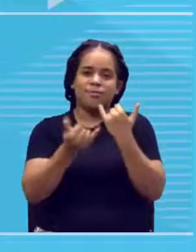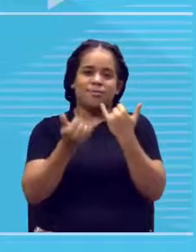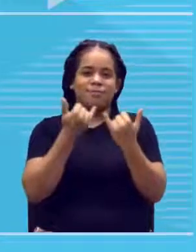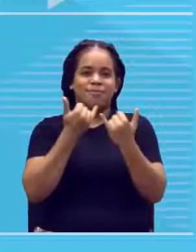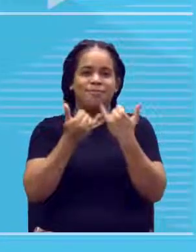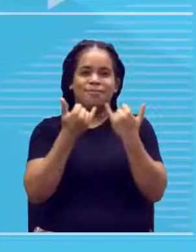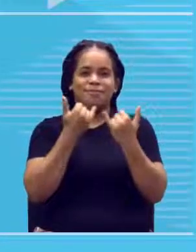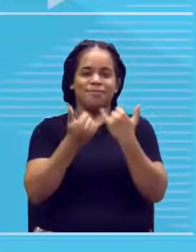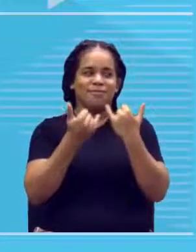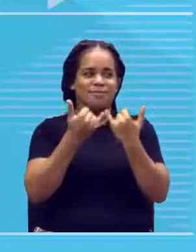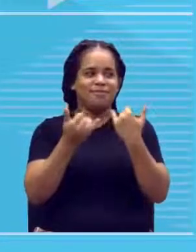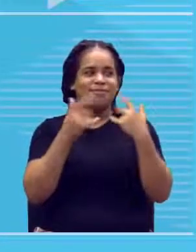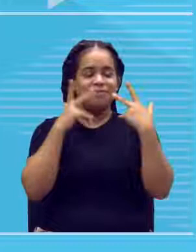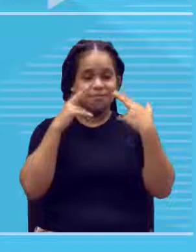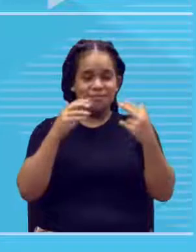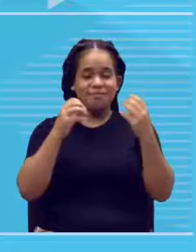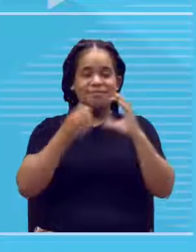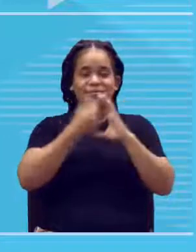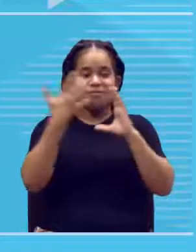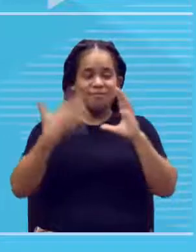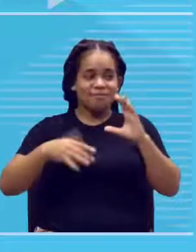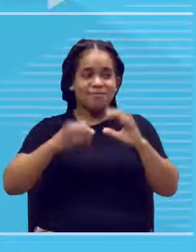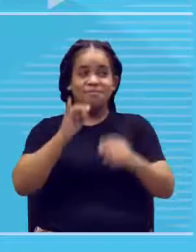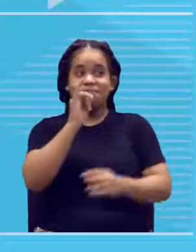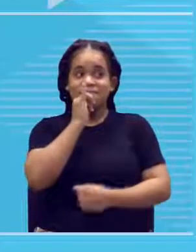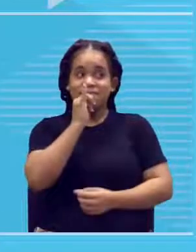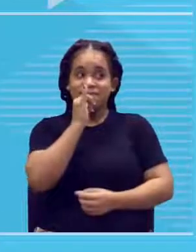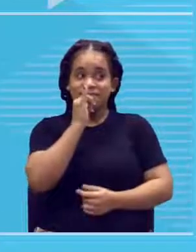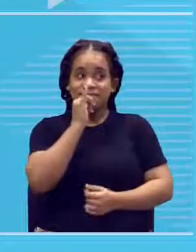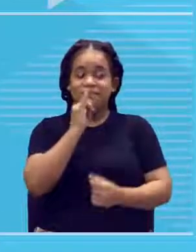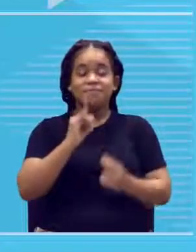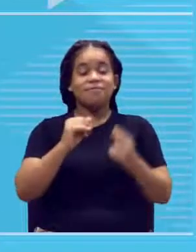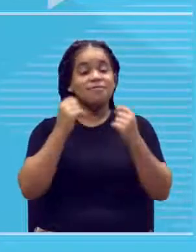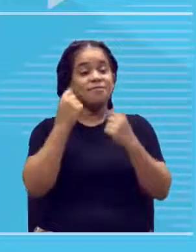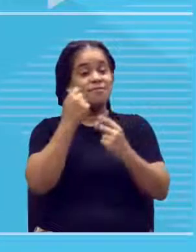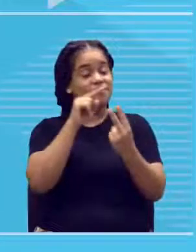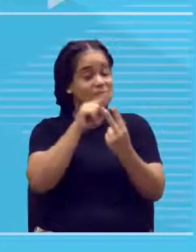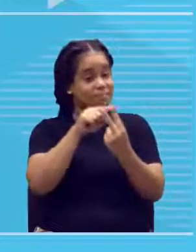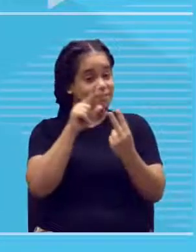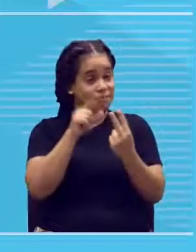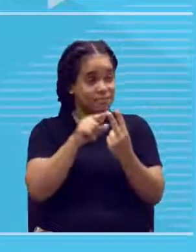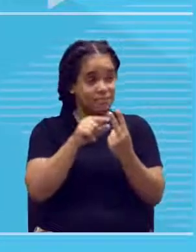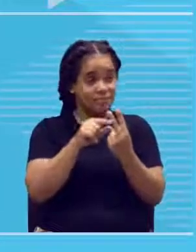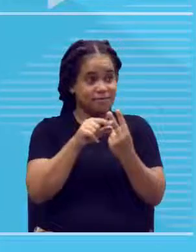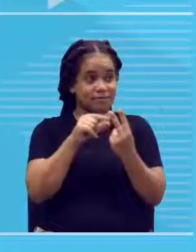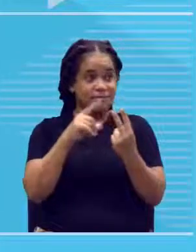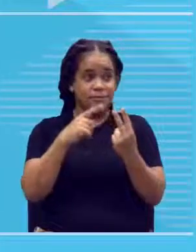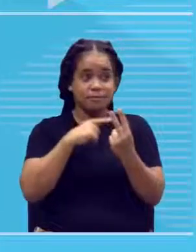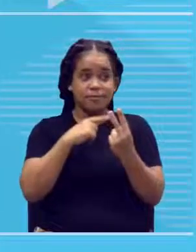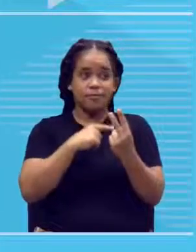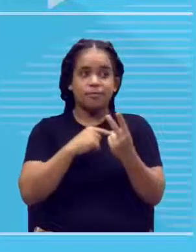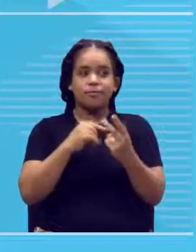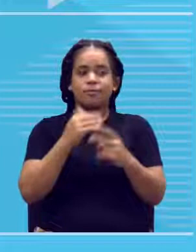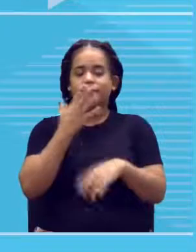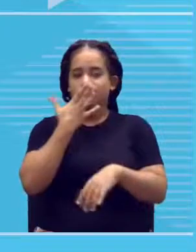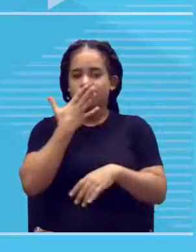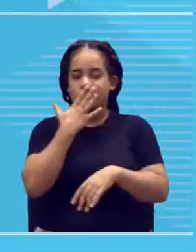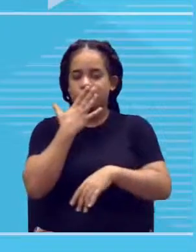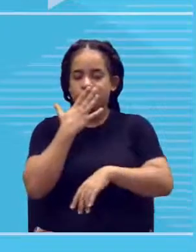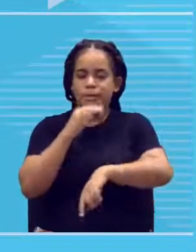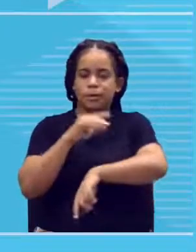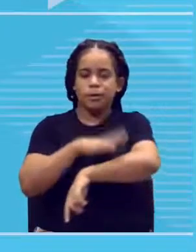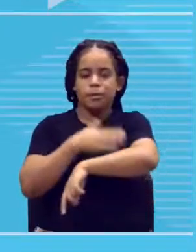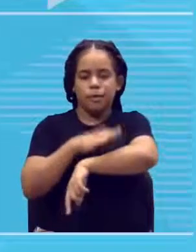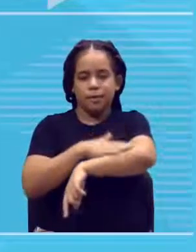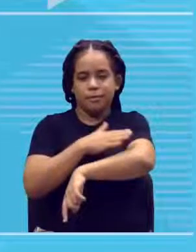característica. Por exemplo, os dois têm pigmento na pele, tá?